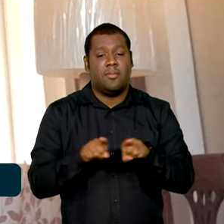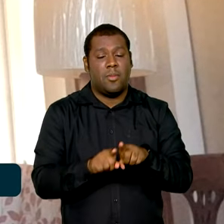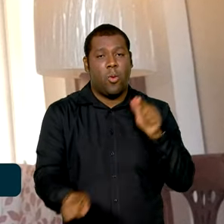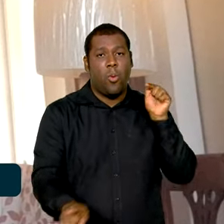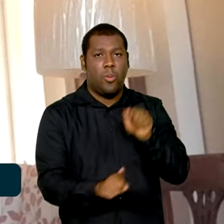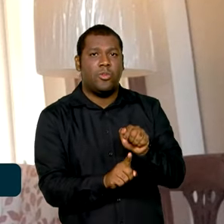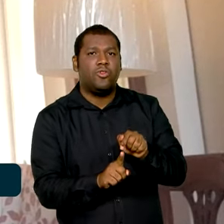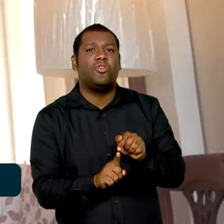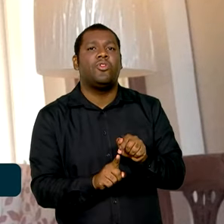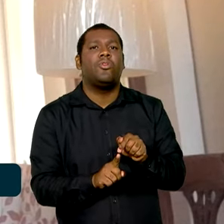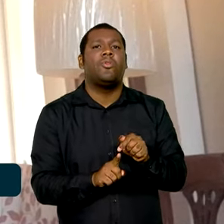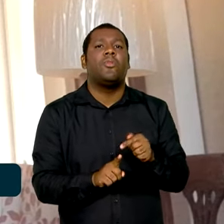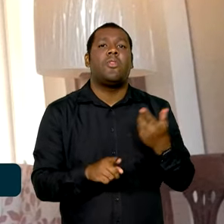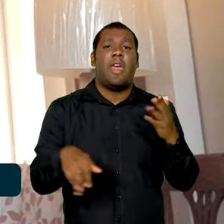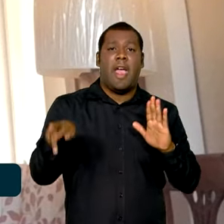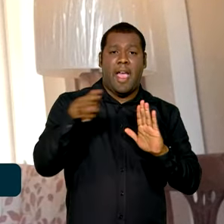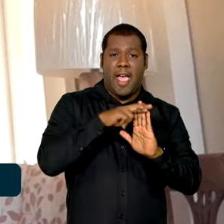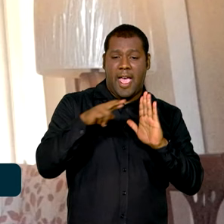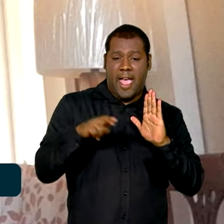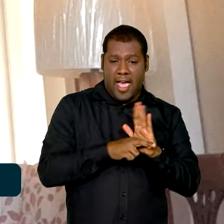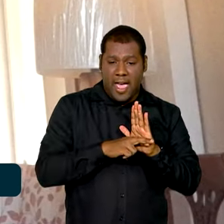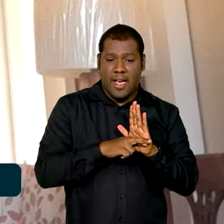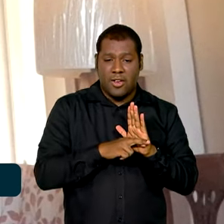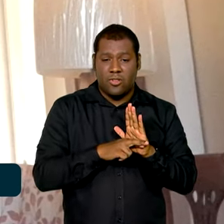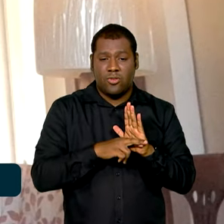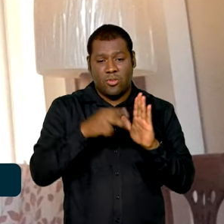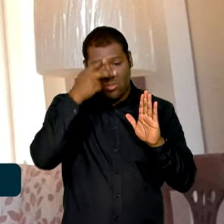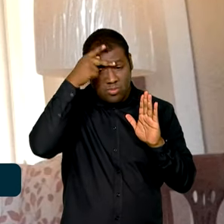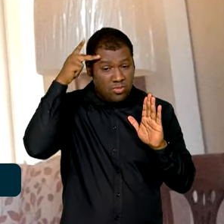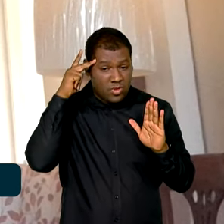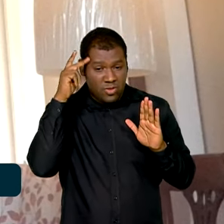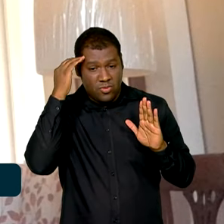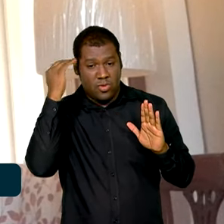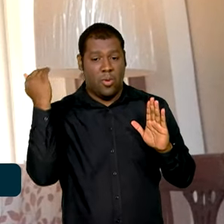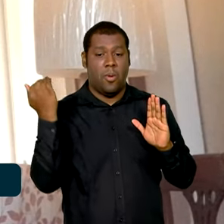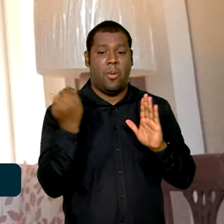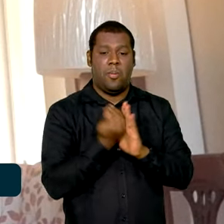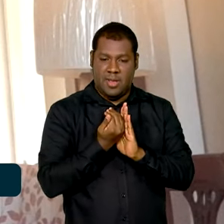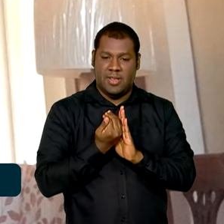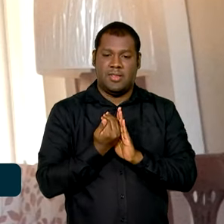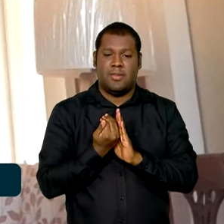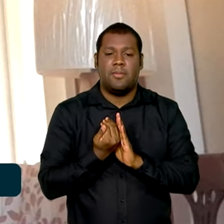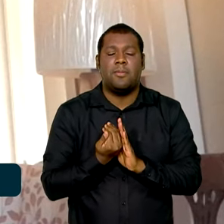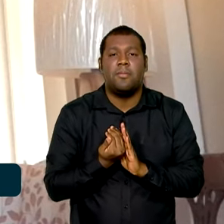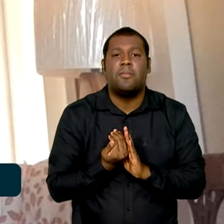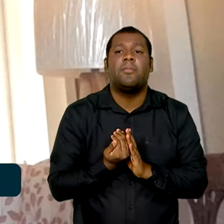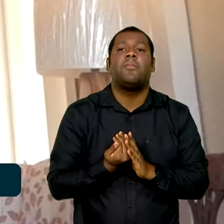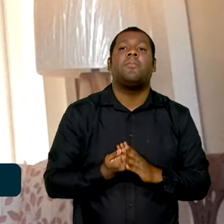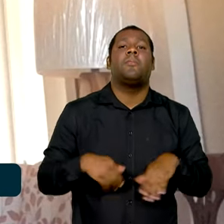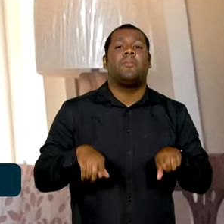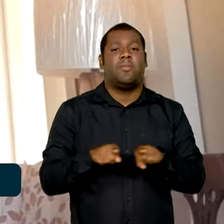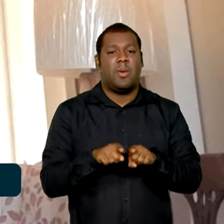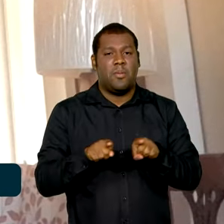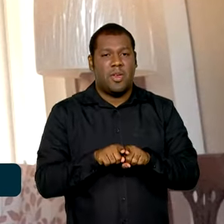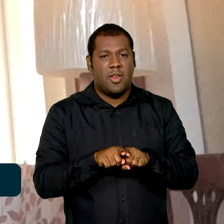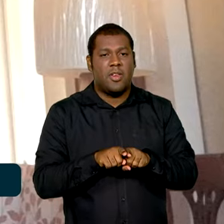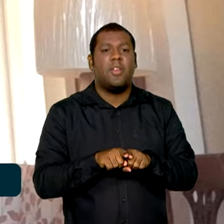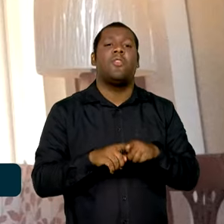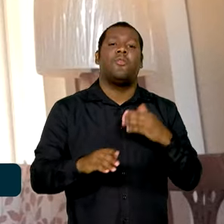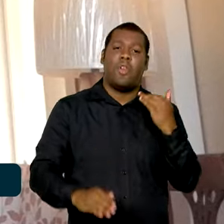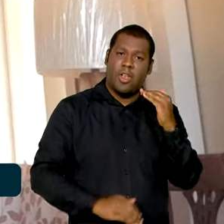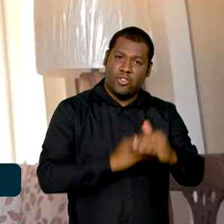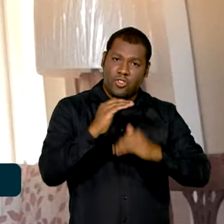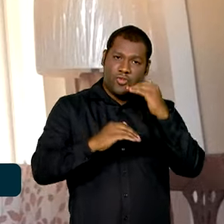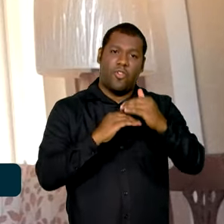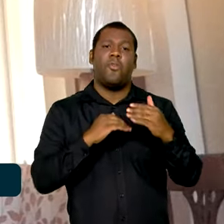que a regulamentação seja implementada de forma eficaz e evitando também empecilhos para o desenvolvimento